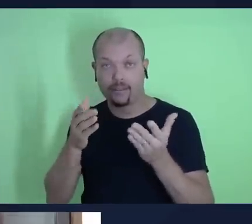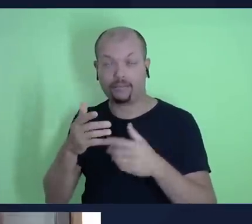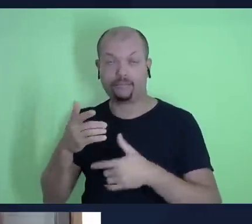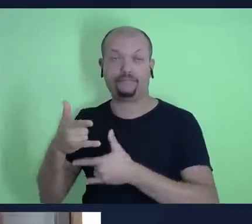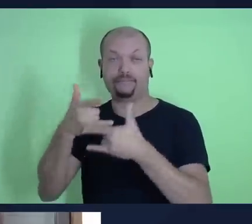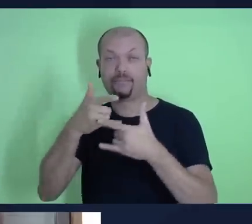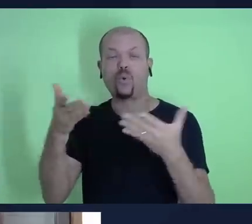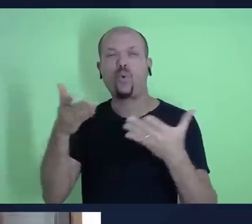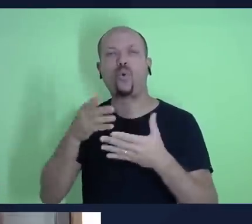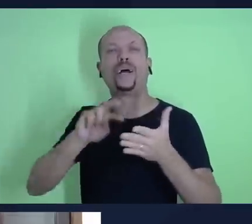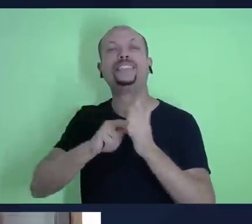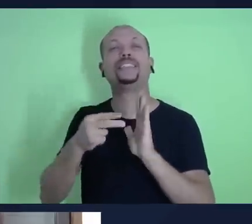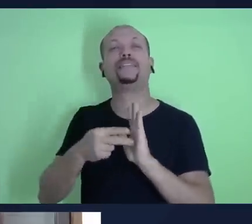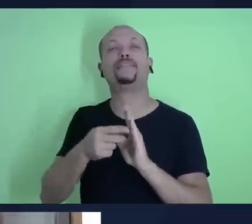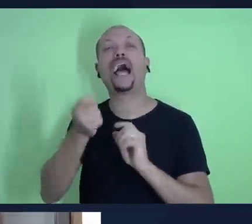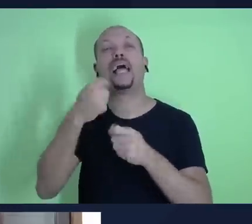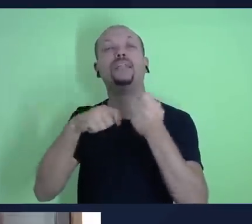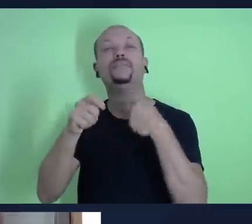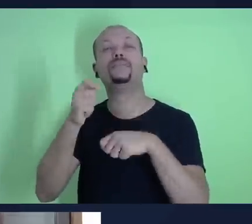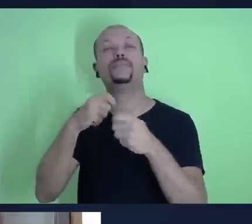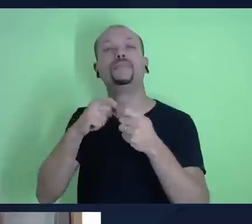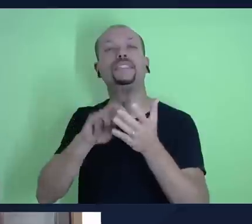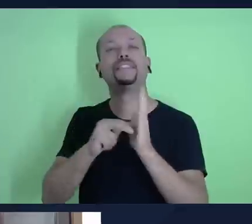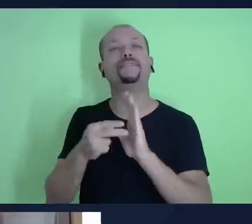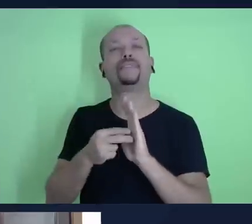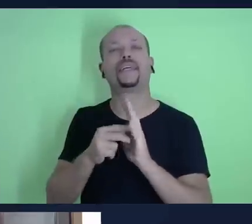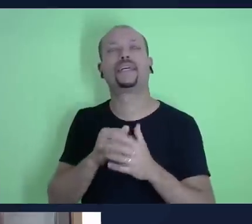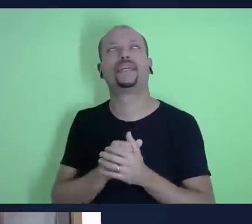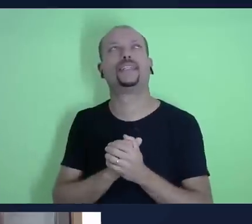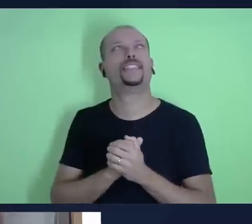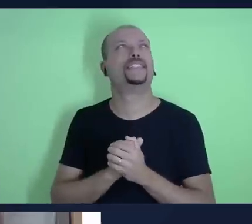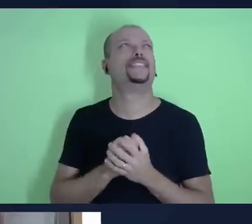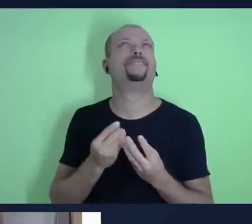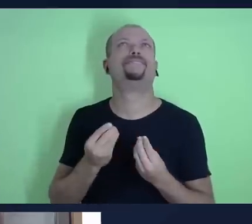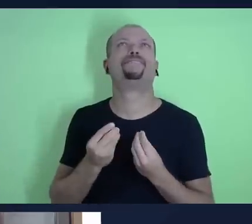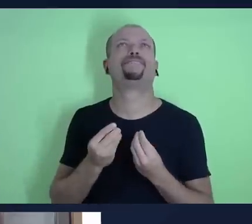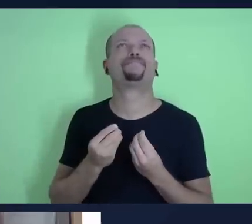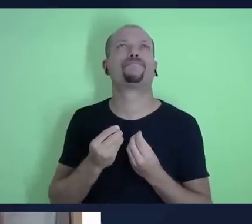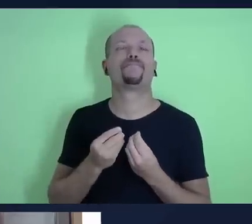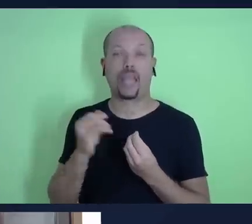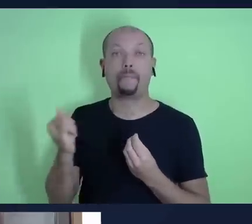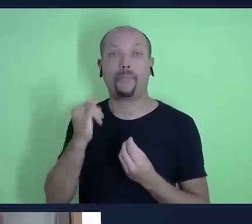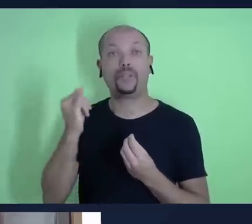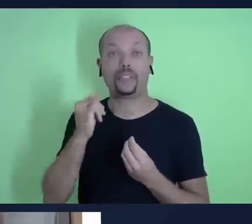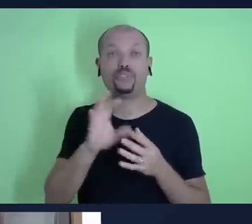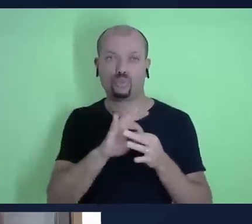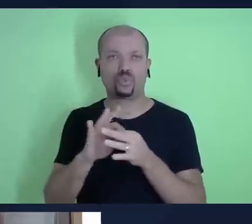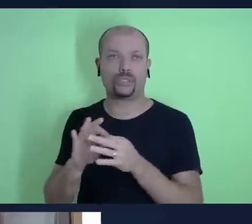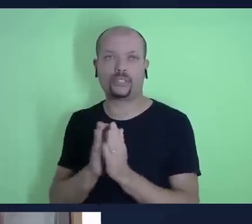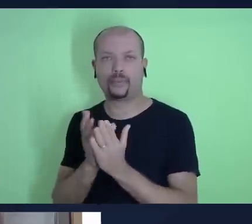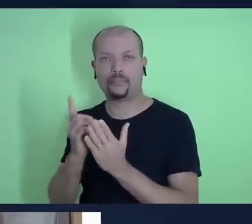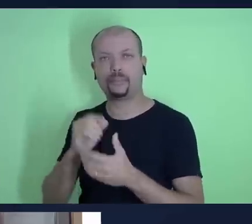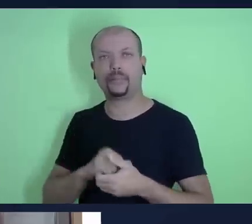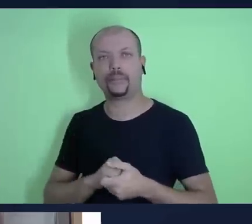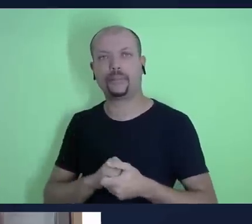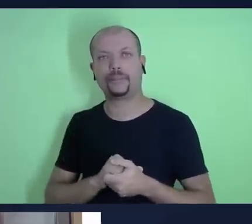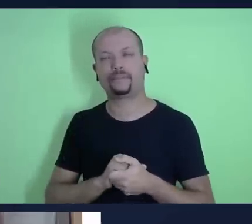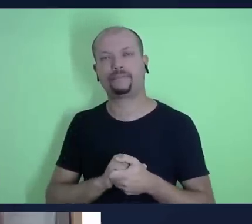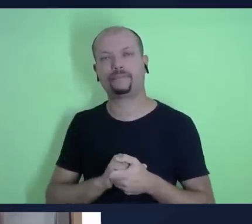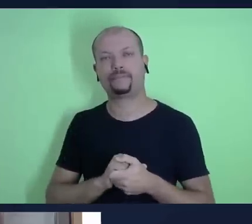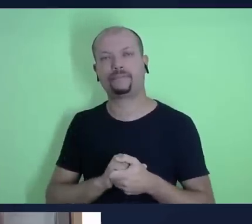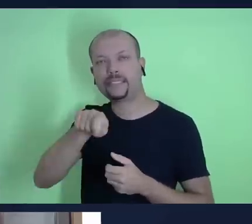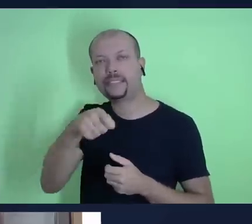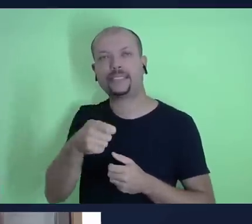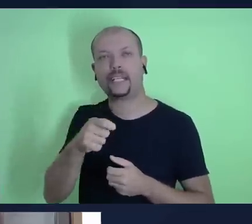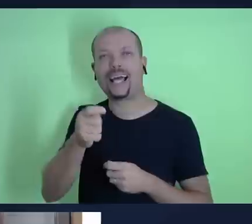significado da palavra administrar acho que ela é muito relevante nesse contexto a palavra administrar